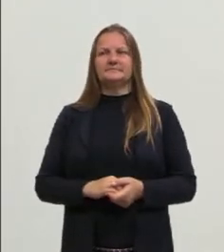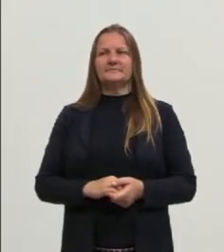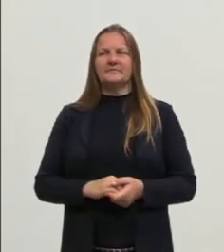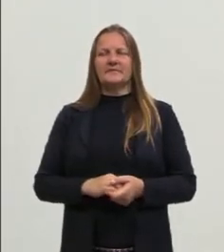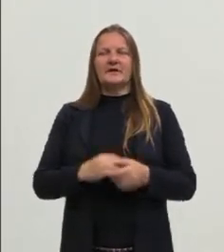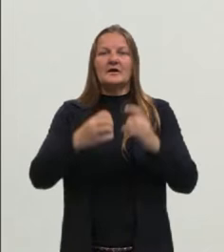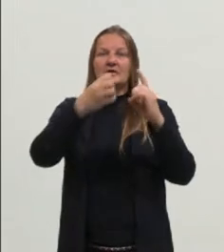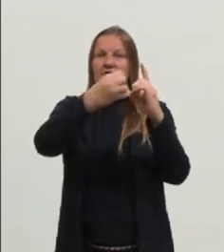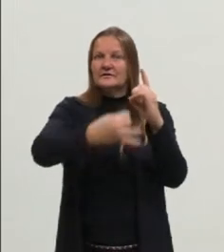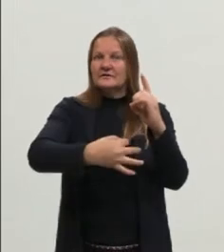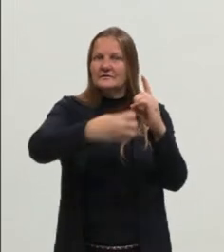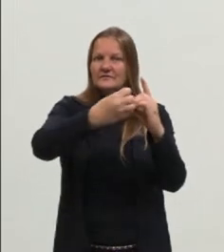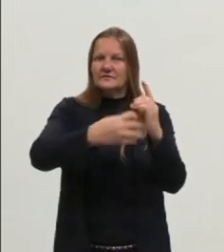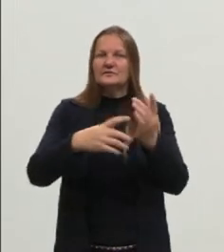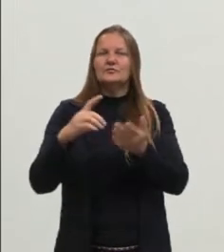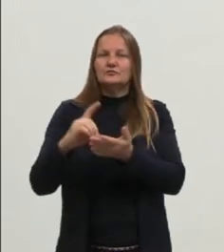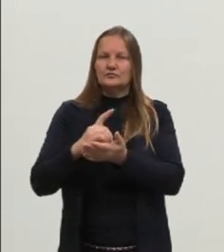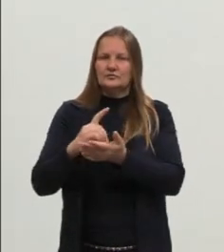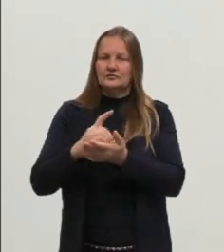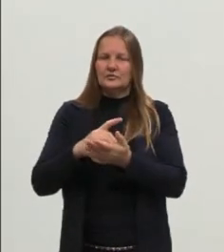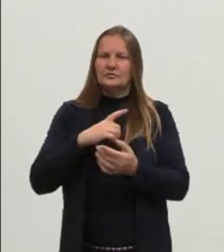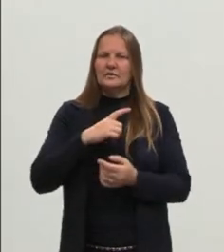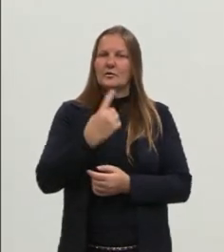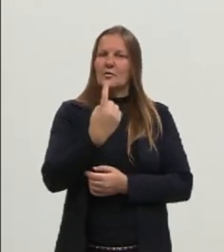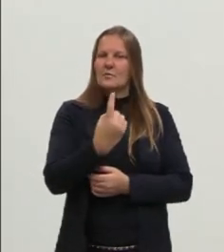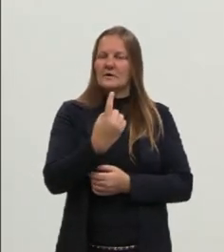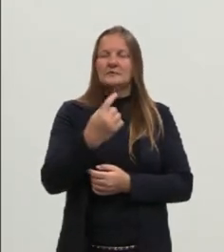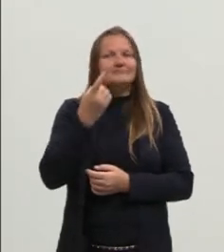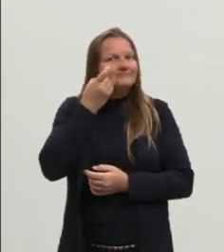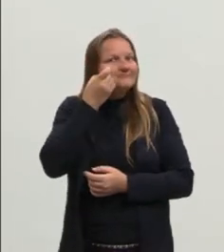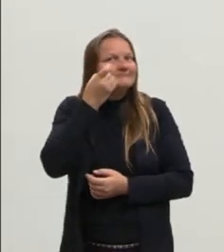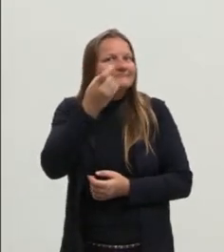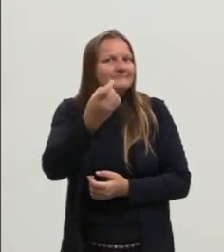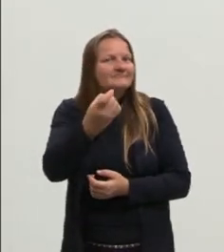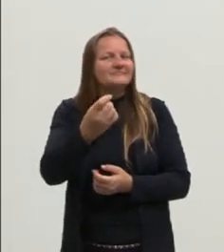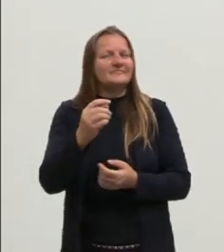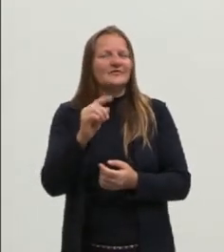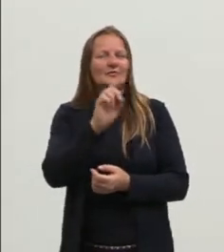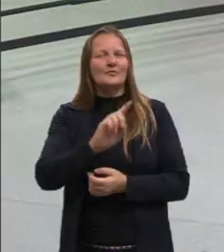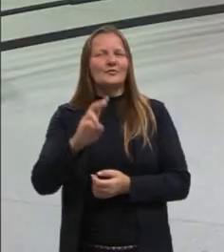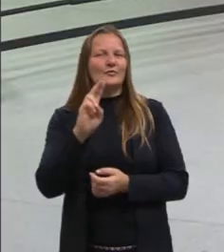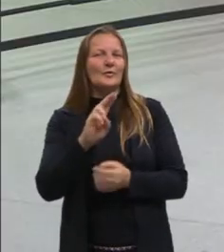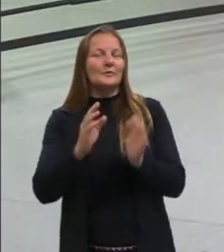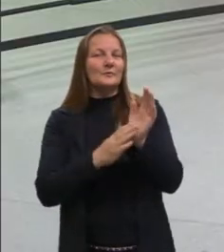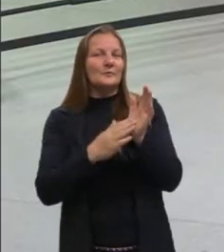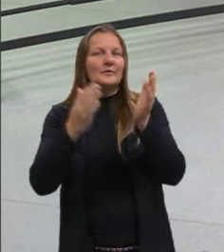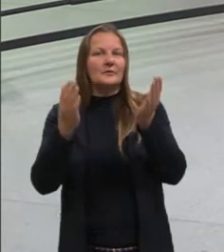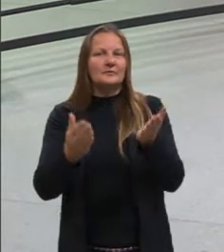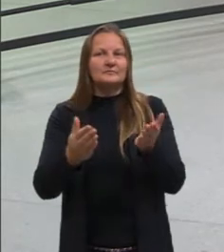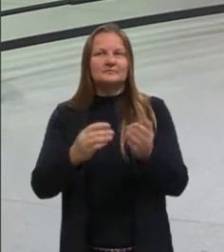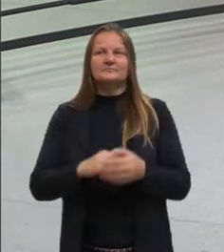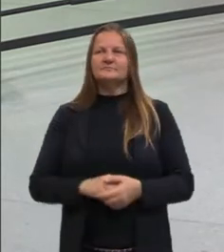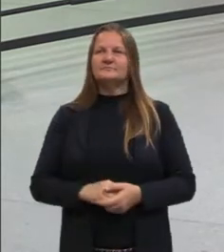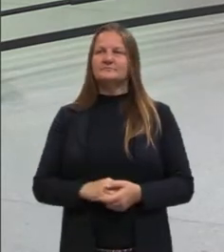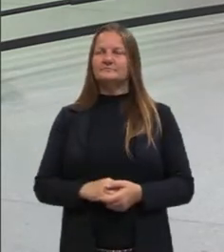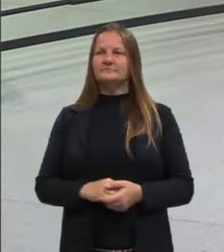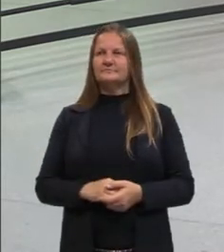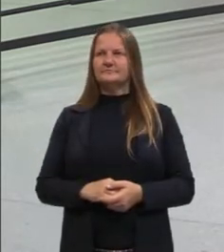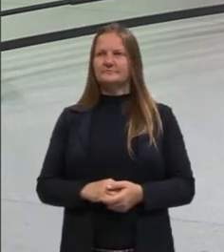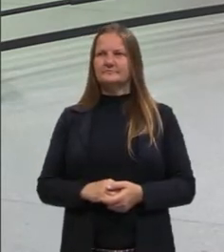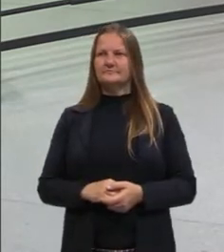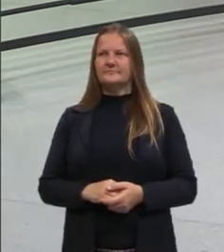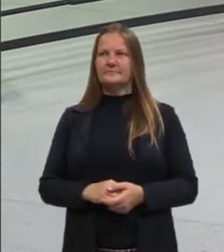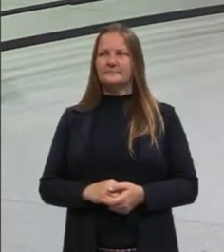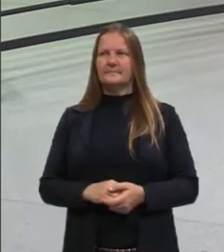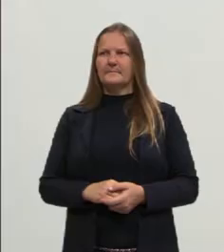as definições que o dicionário me traz, uma delas eu achei muito interessante para aquilo que a gente vai propor hoje. A primeira é